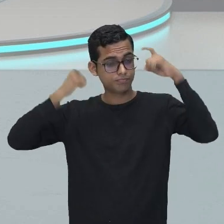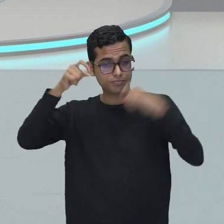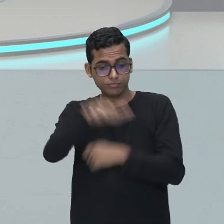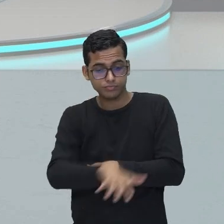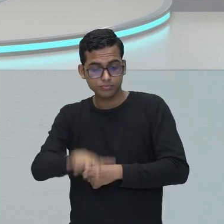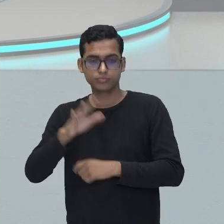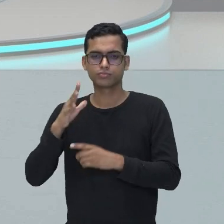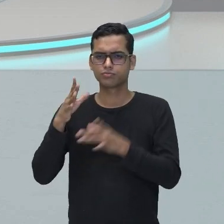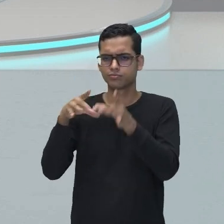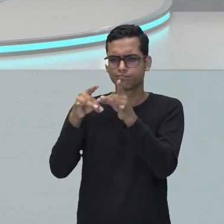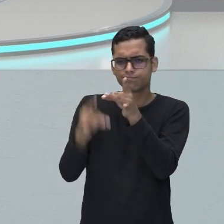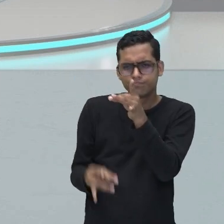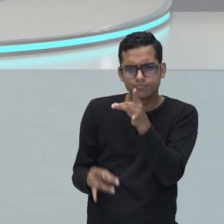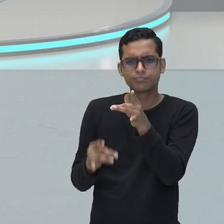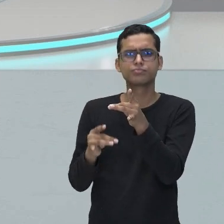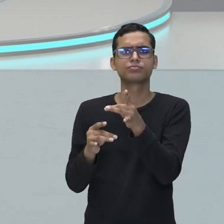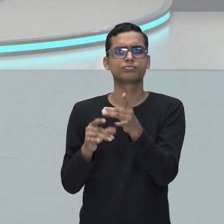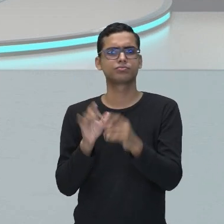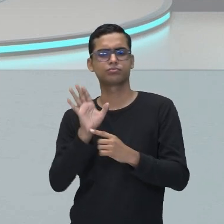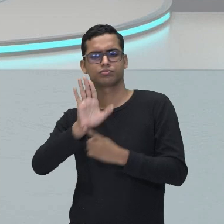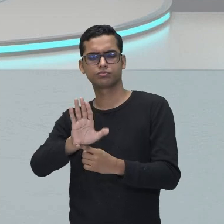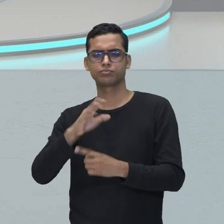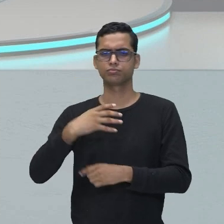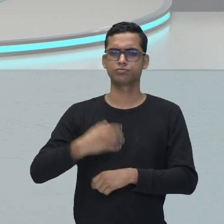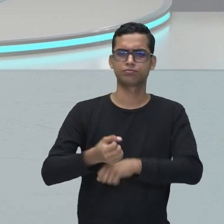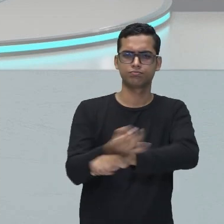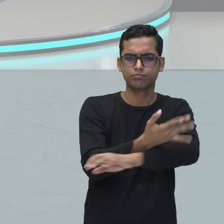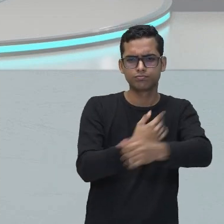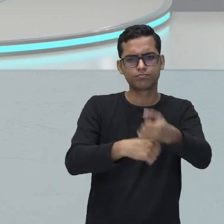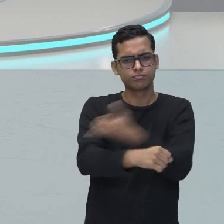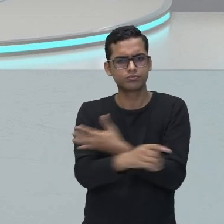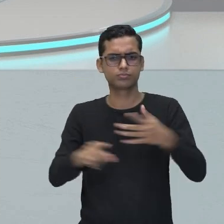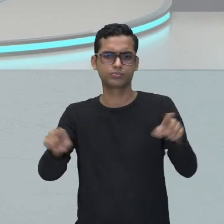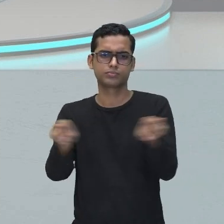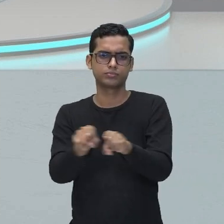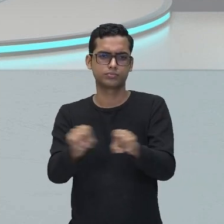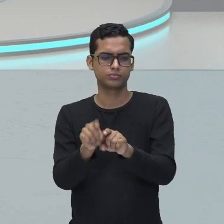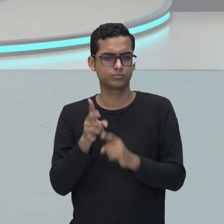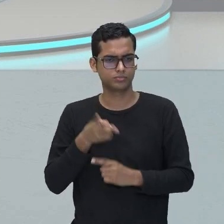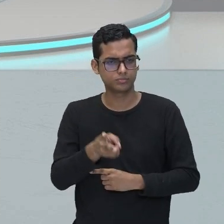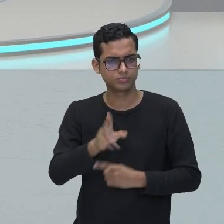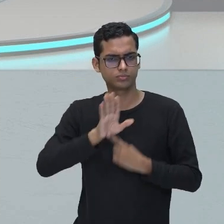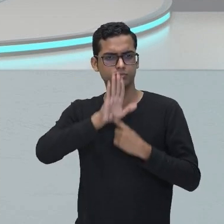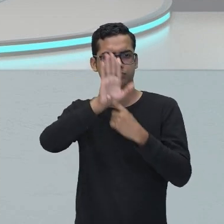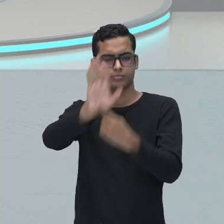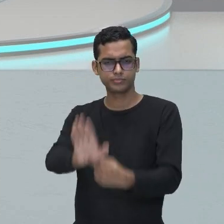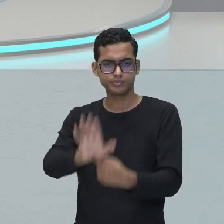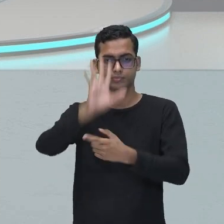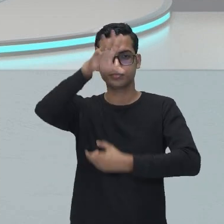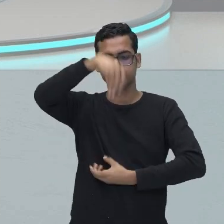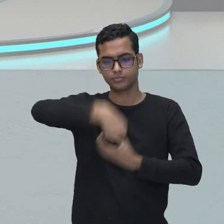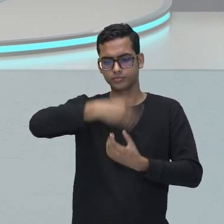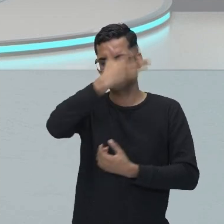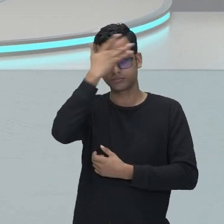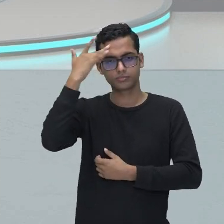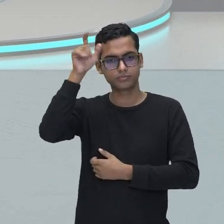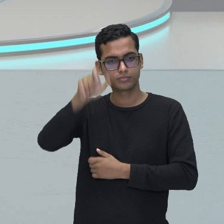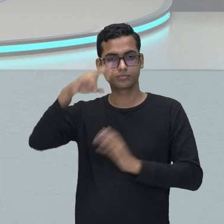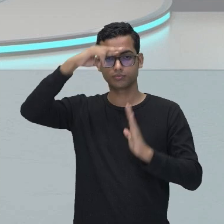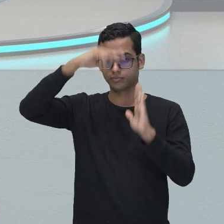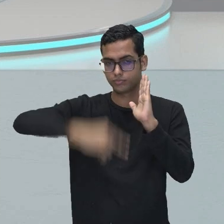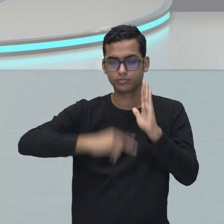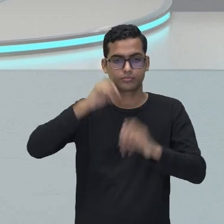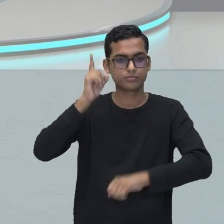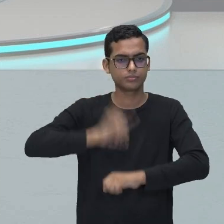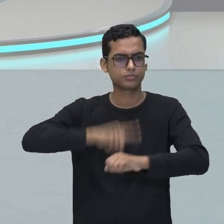levar as palavras, levar o sentimento, levar aquilo que está no interior do eu lírico para o leitor e ele